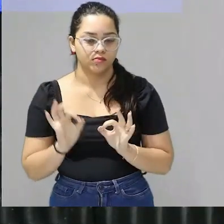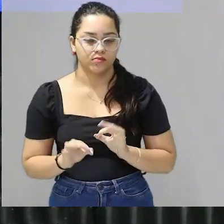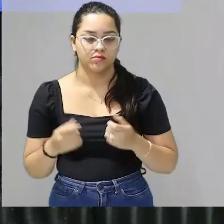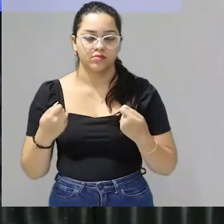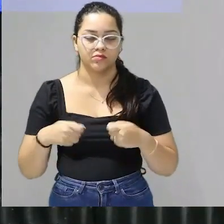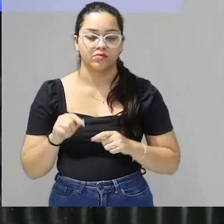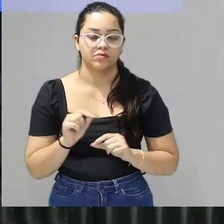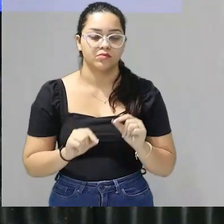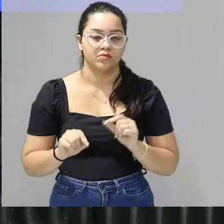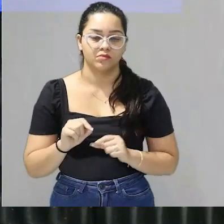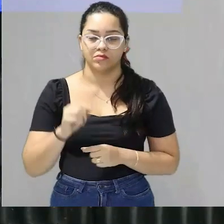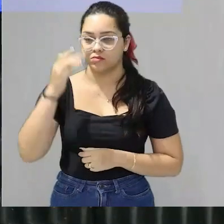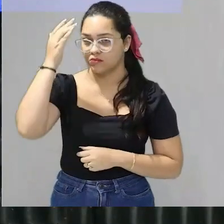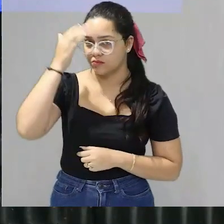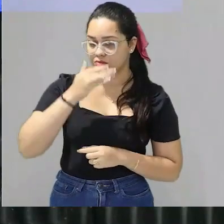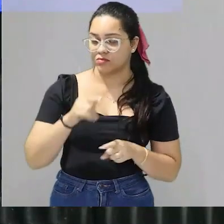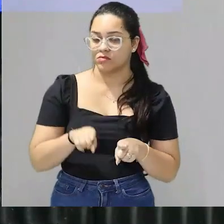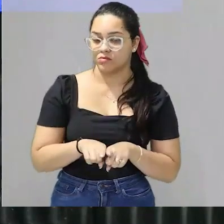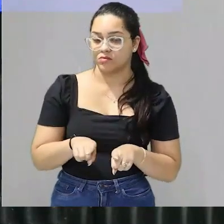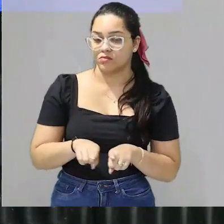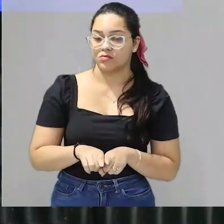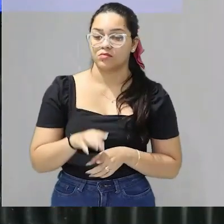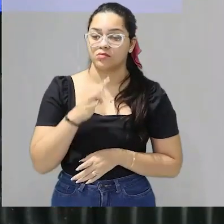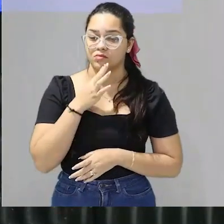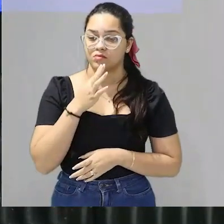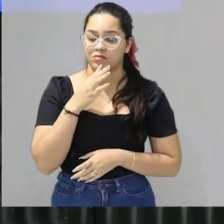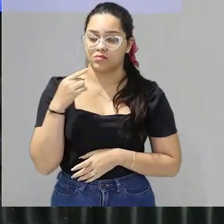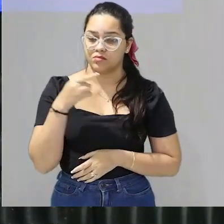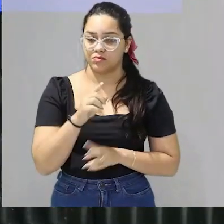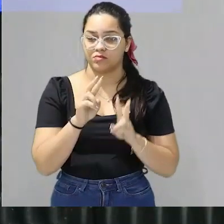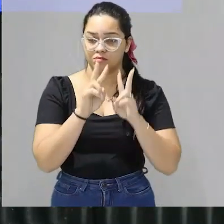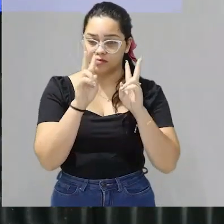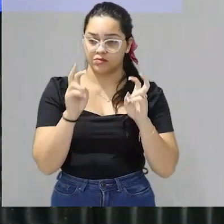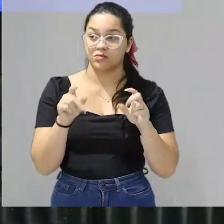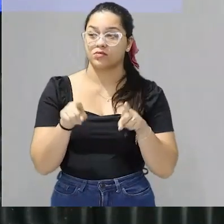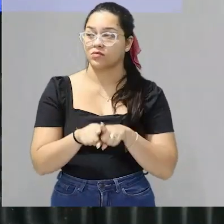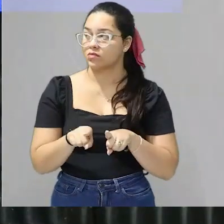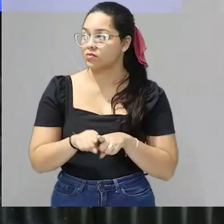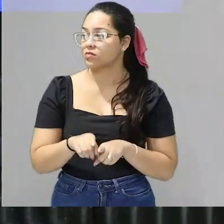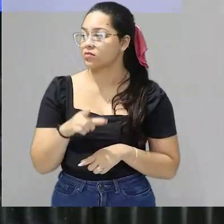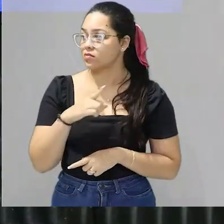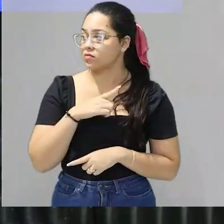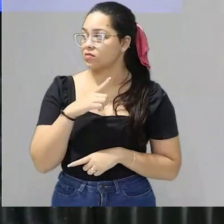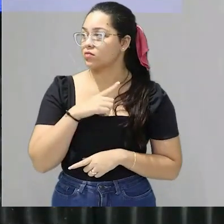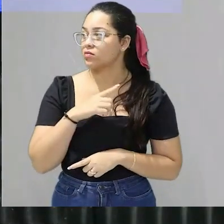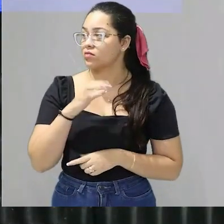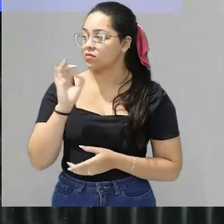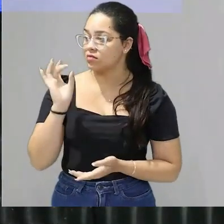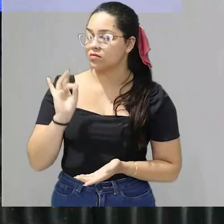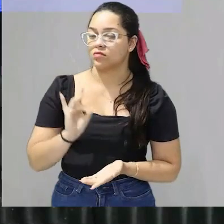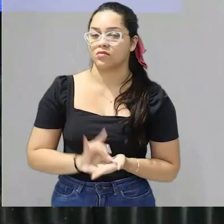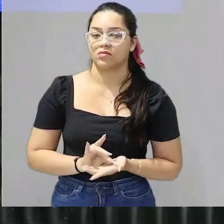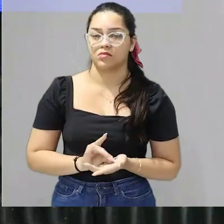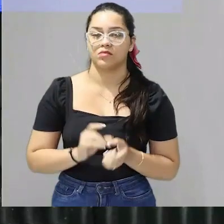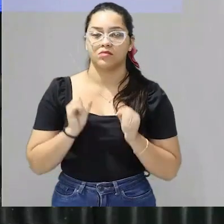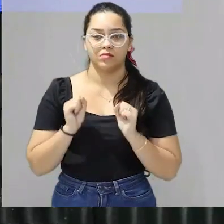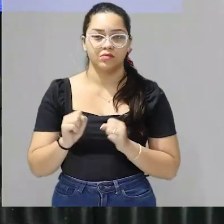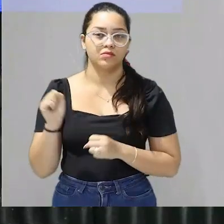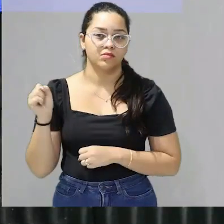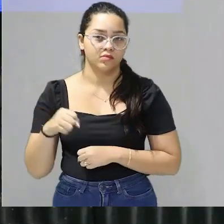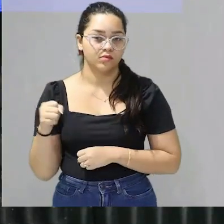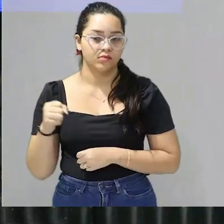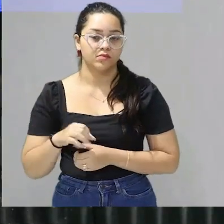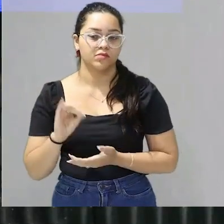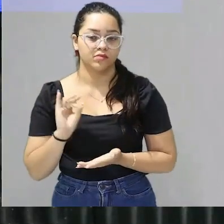necessário que você comprove conhecer sobre aquele tema e que tenha argumentos convincentes que possa